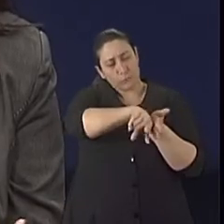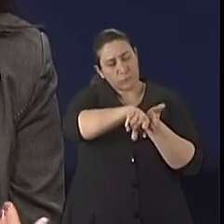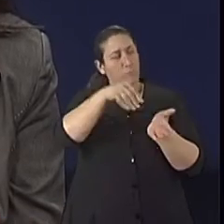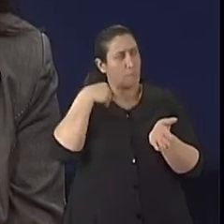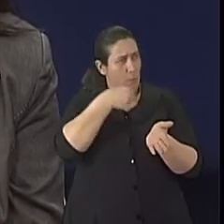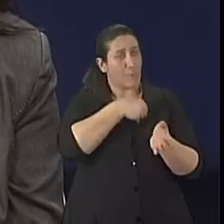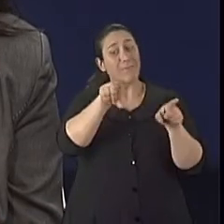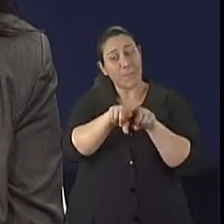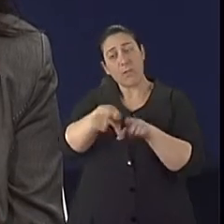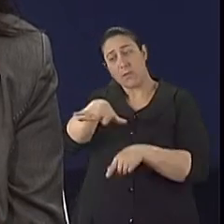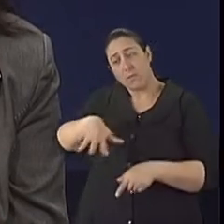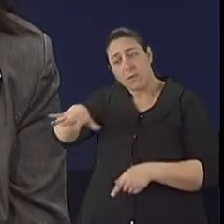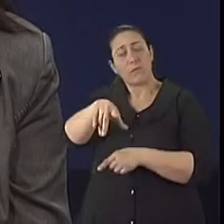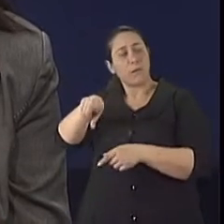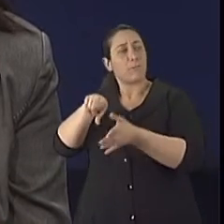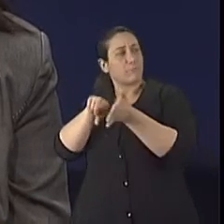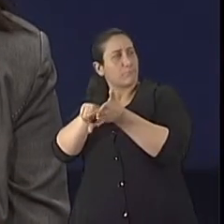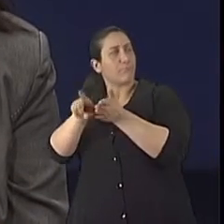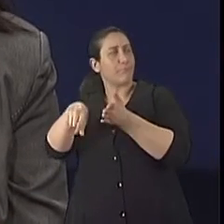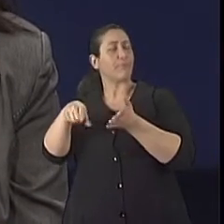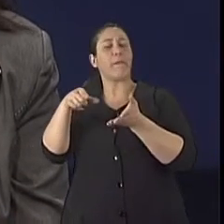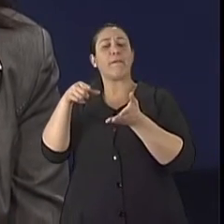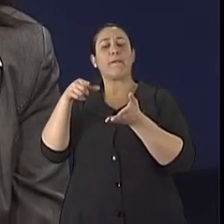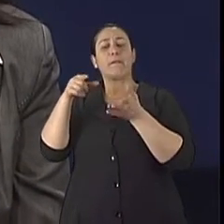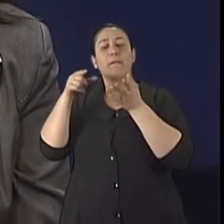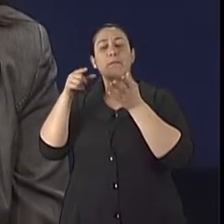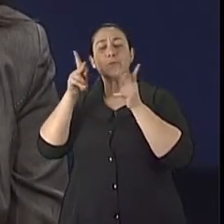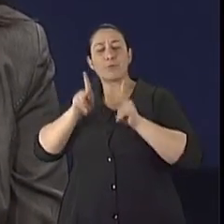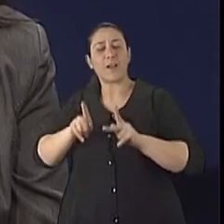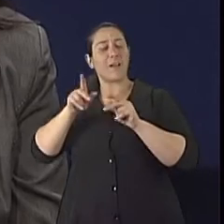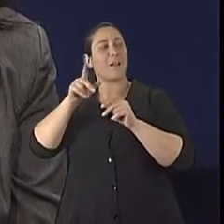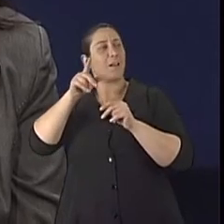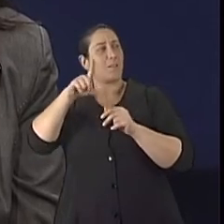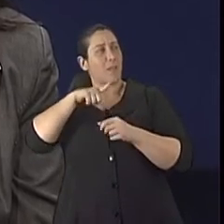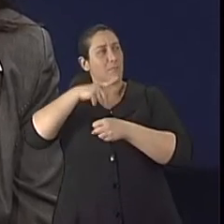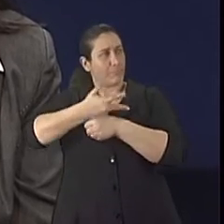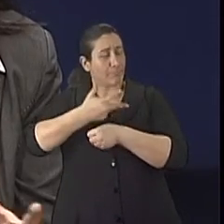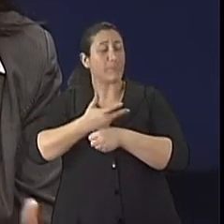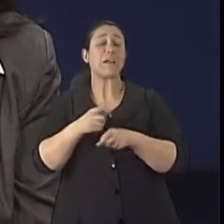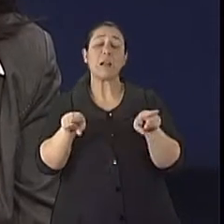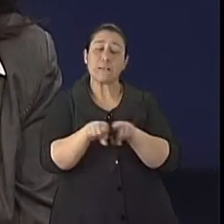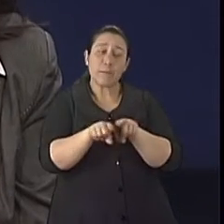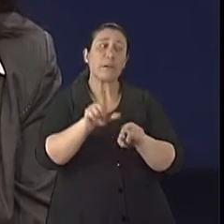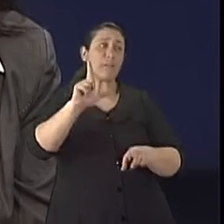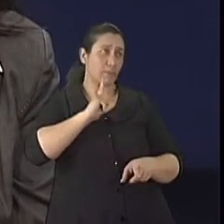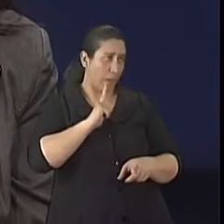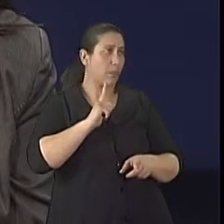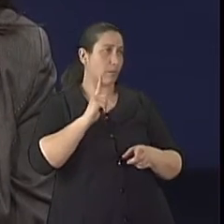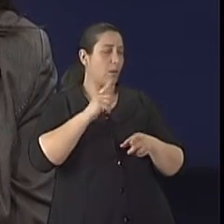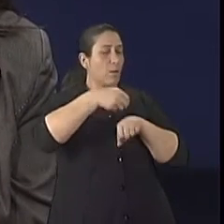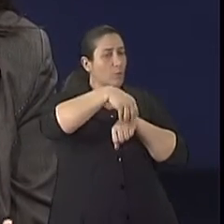é algo bem focado para a orientação e educação continuada. Além disso, tem a orientação da população